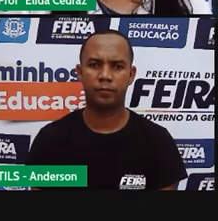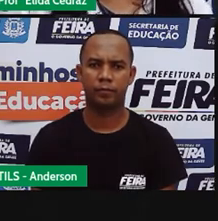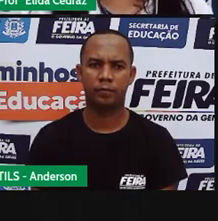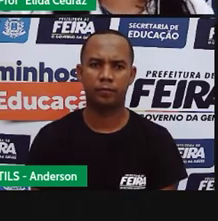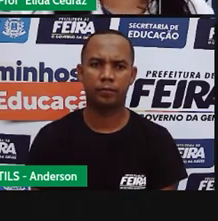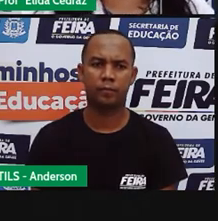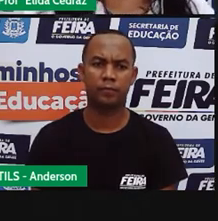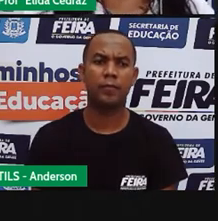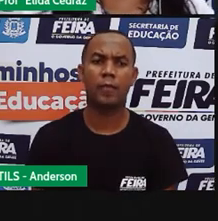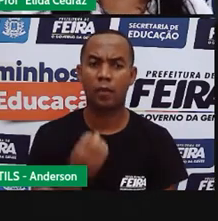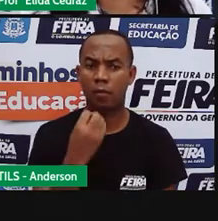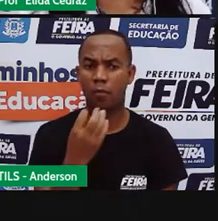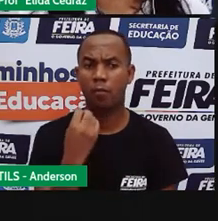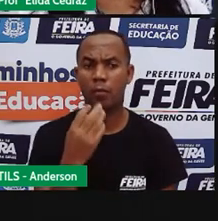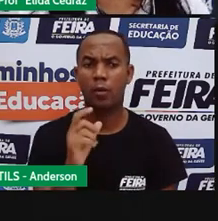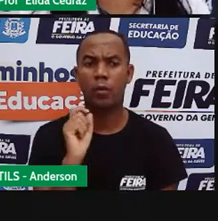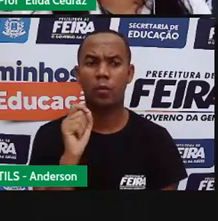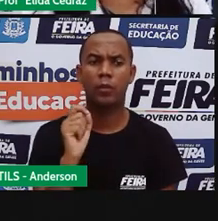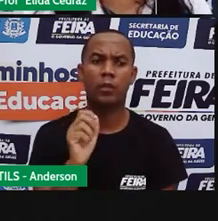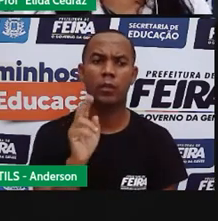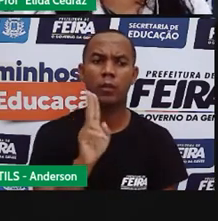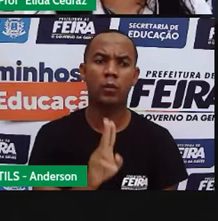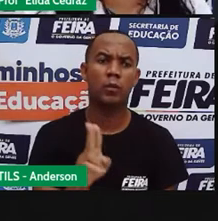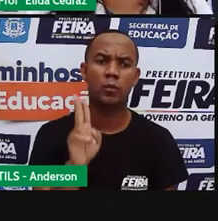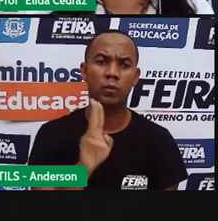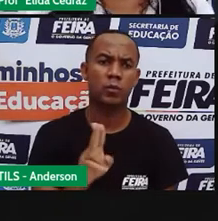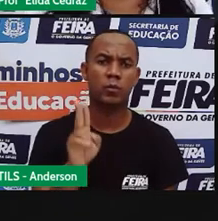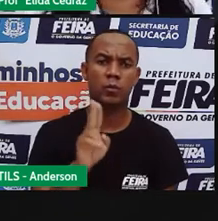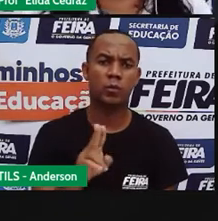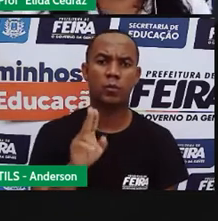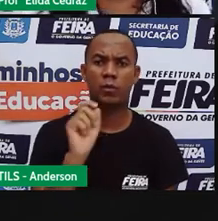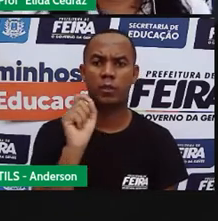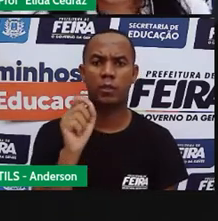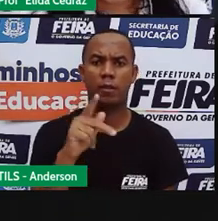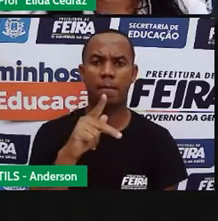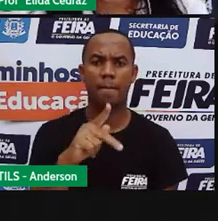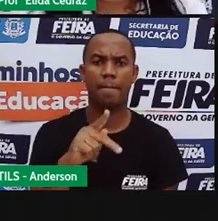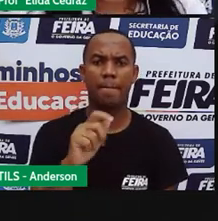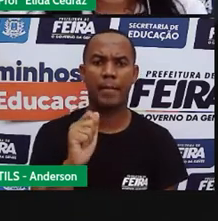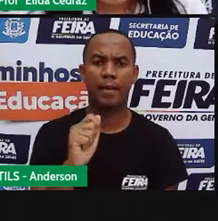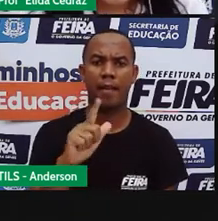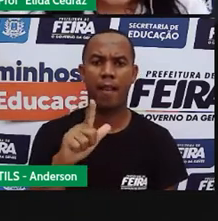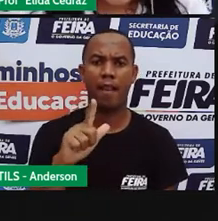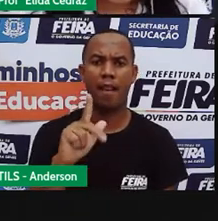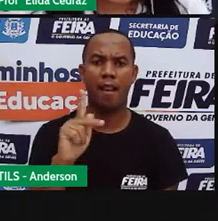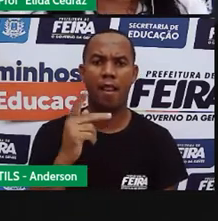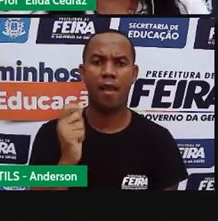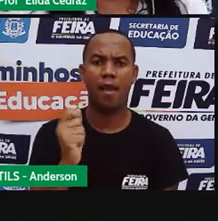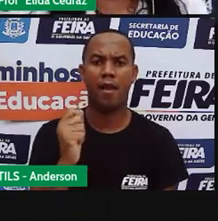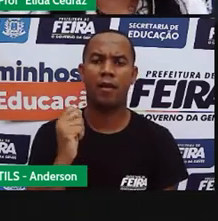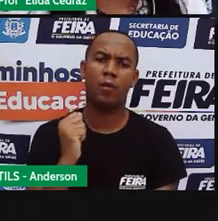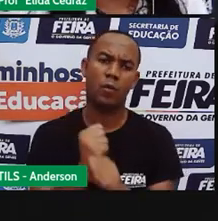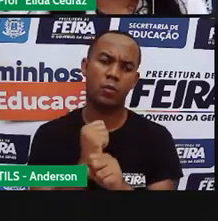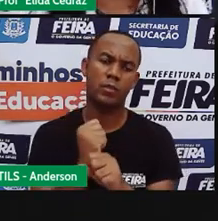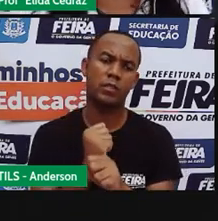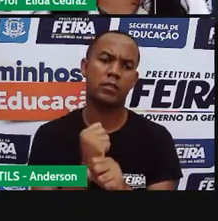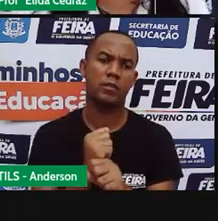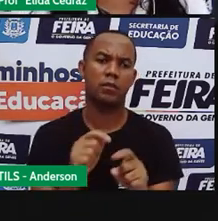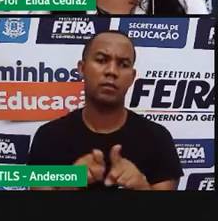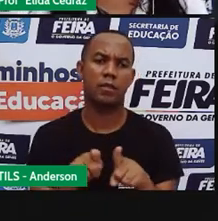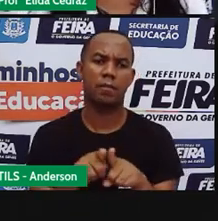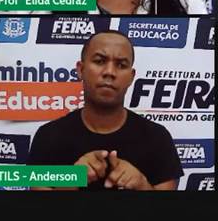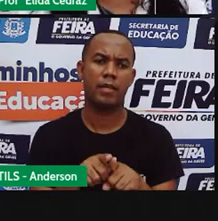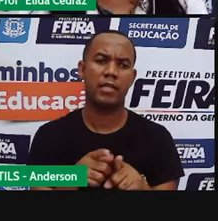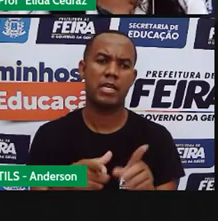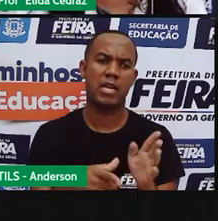As vantagens de utilizar a palha e a madeira nas construções. Como a professora falou antes, nós